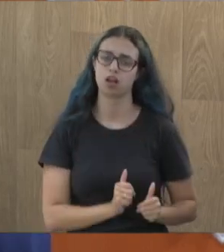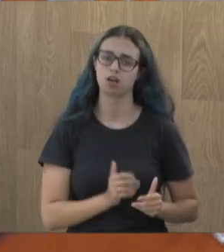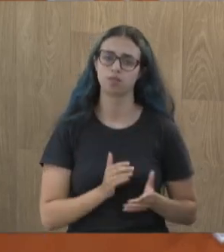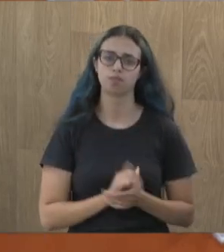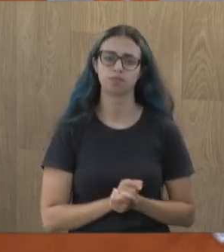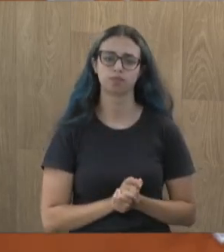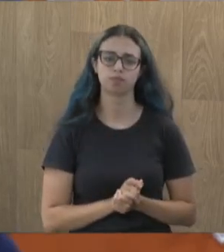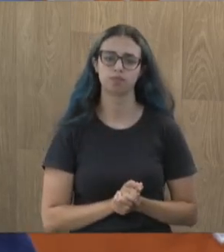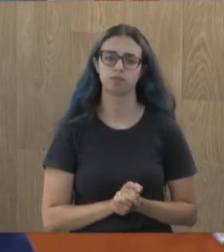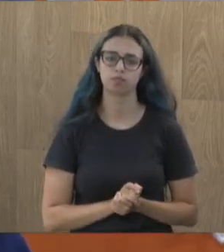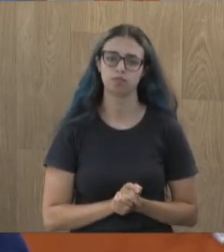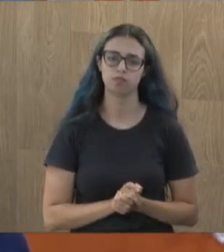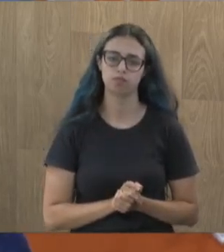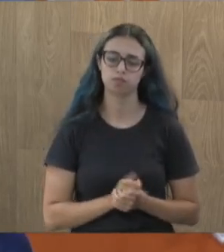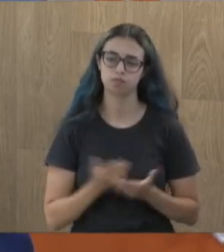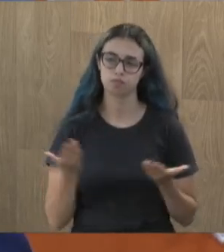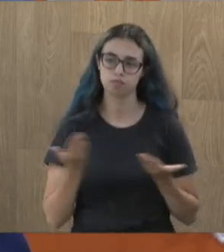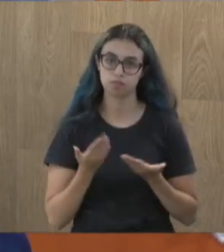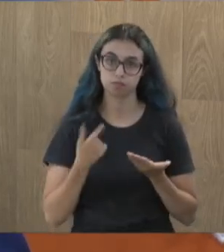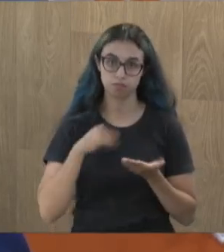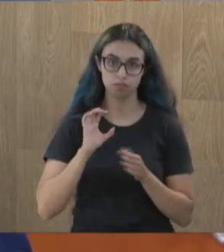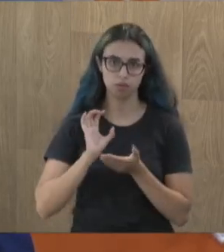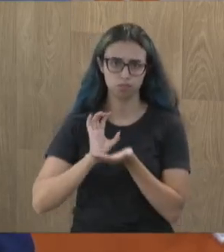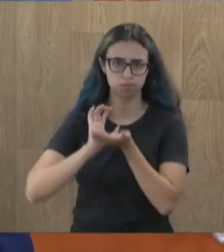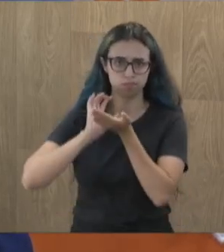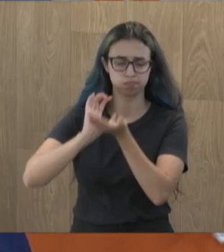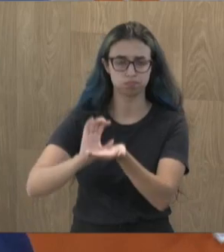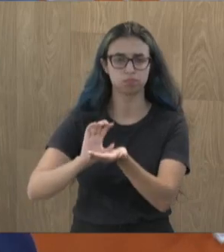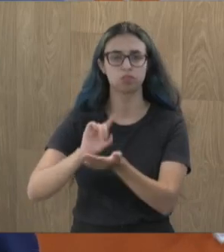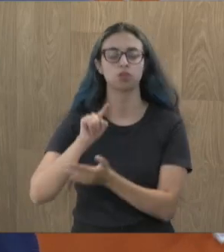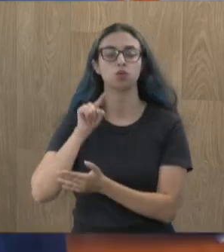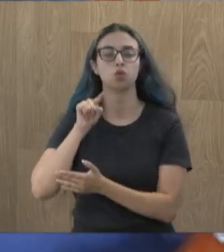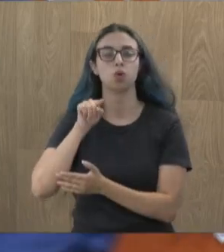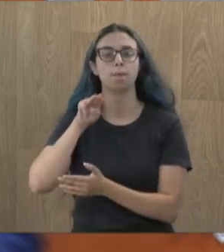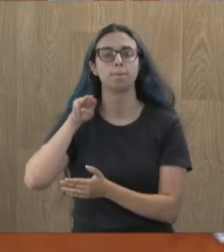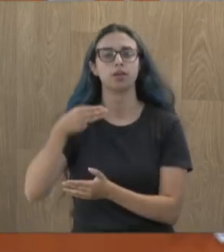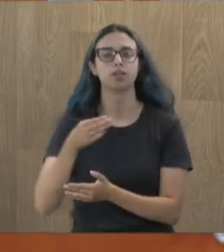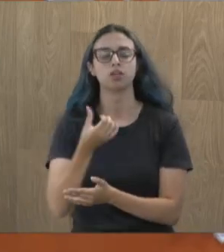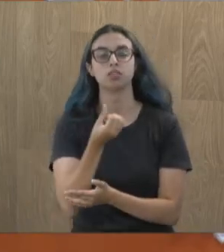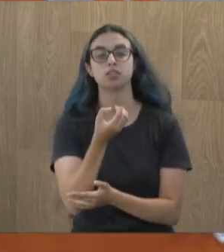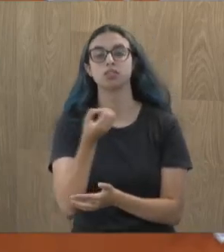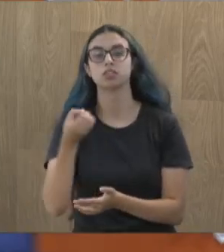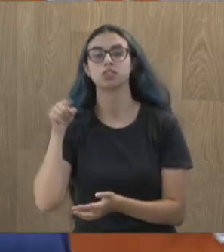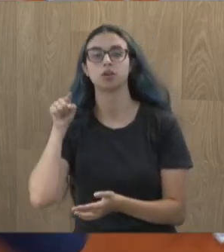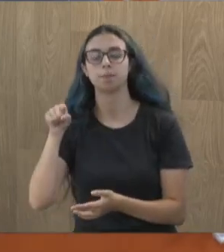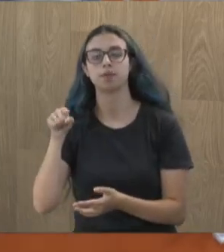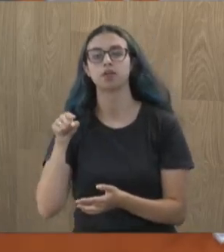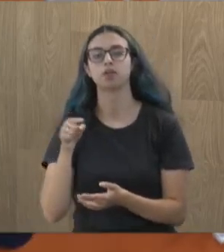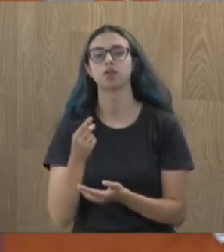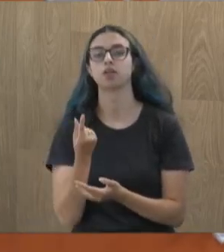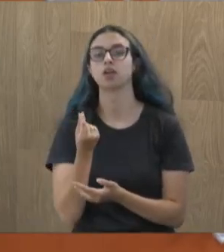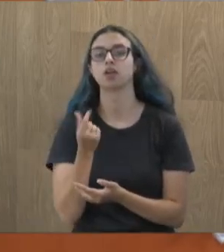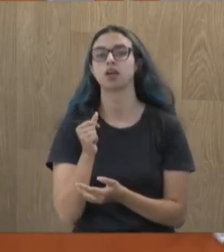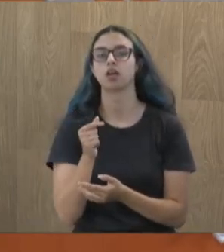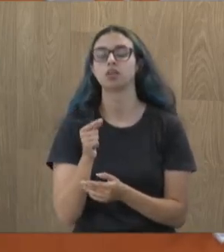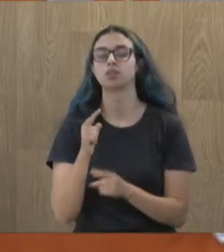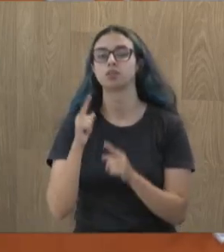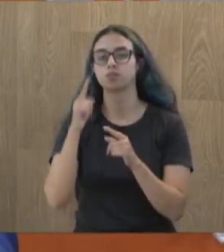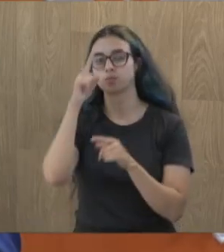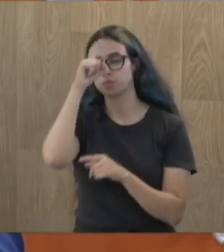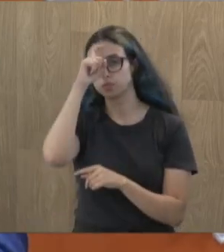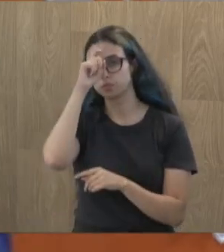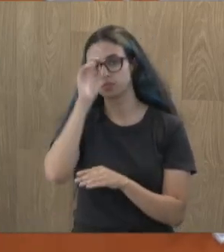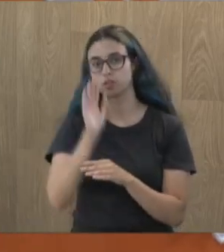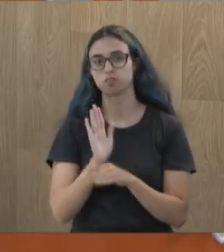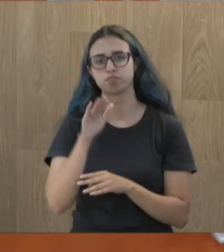Eu mandei agora 1 milhão e 600 mil reais lá para o São João de Deus com o Eduardo Azevedo, o deputado e meu ex